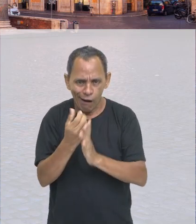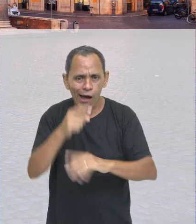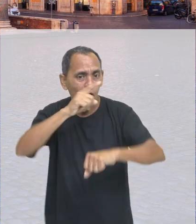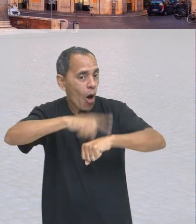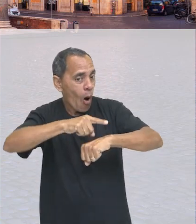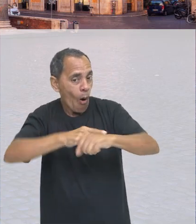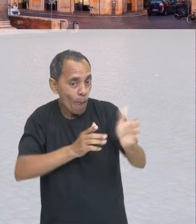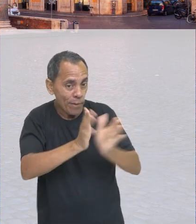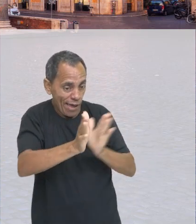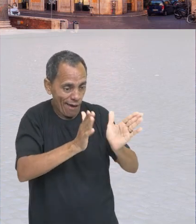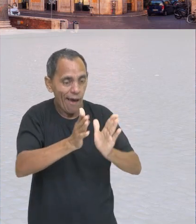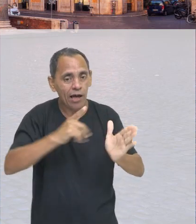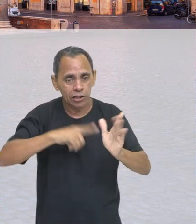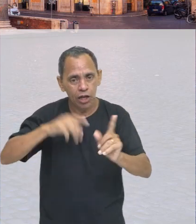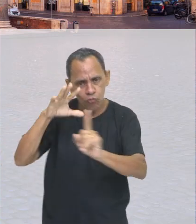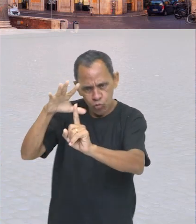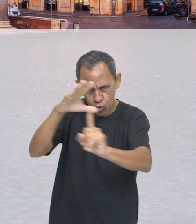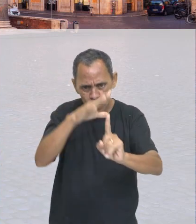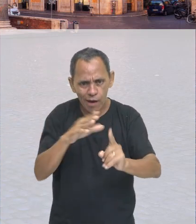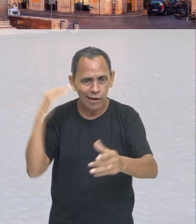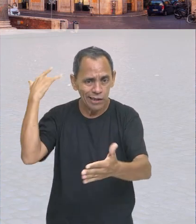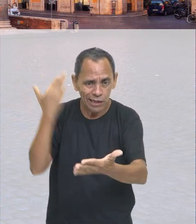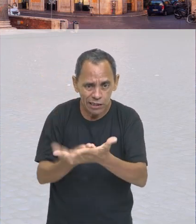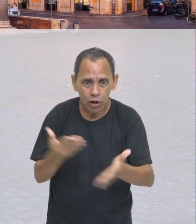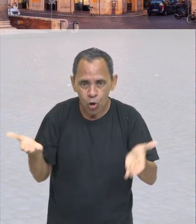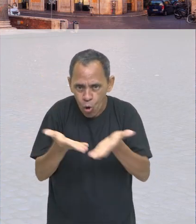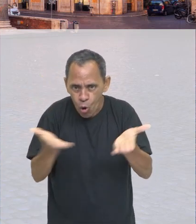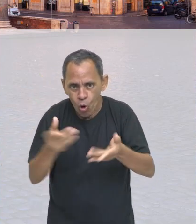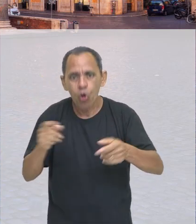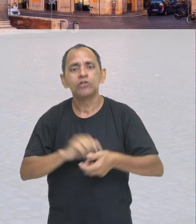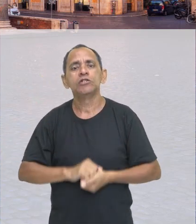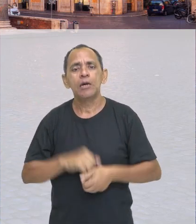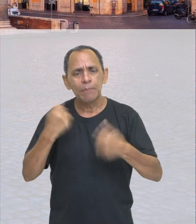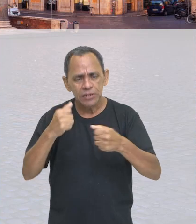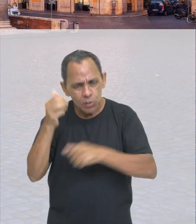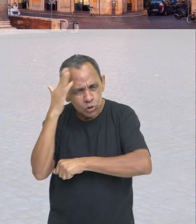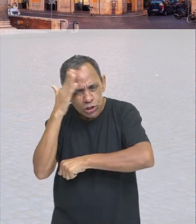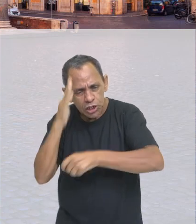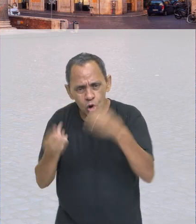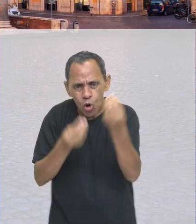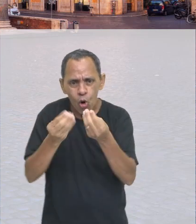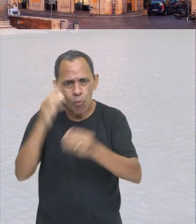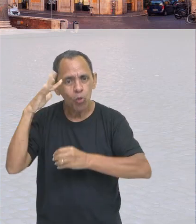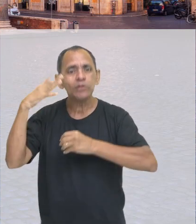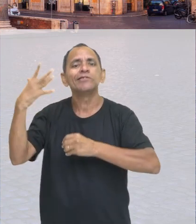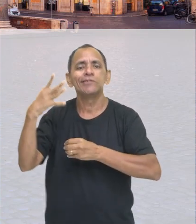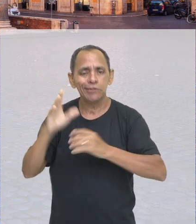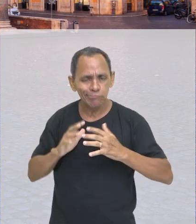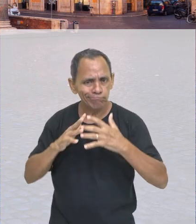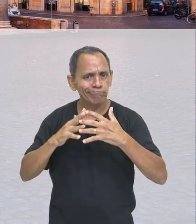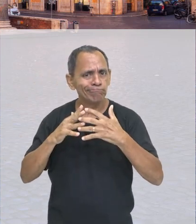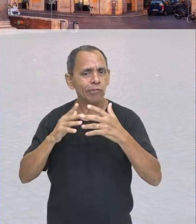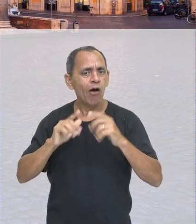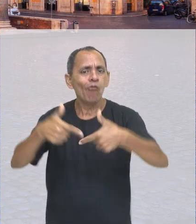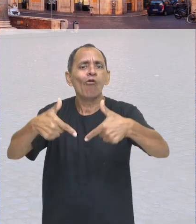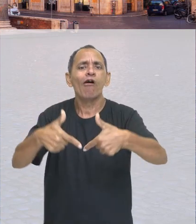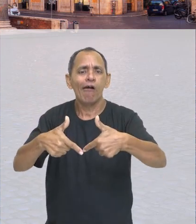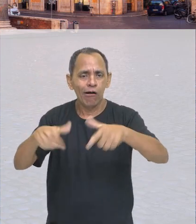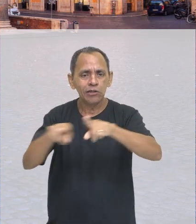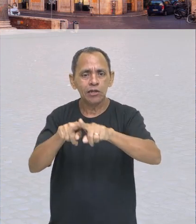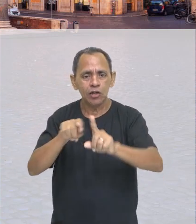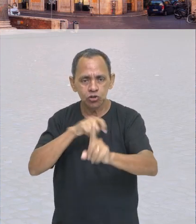têm influência nos dias de hoje, nós temos que entender como funcionava a sociedade romana naquele momento. Claro,